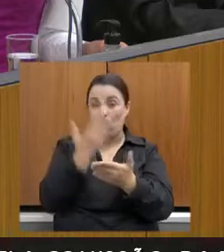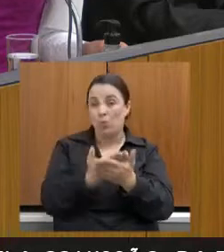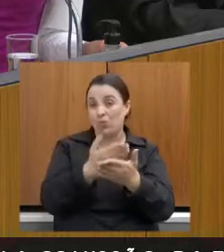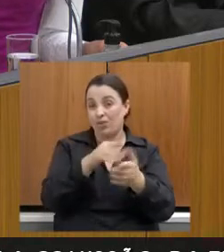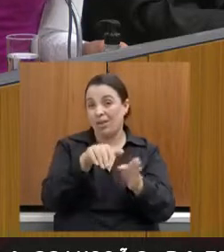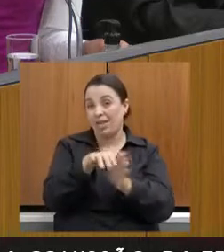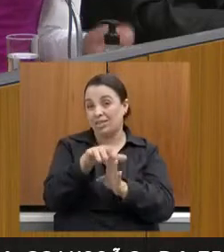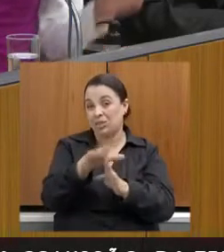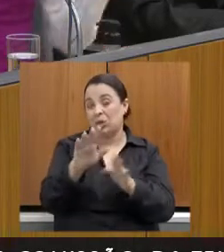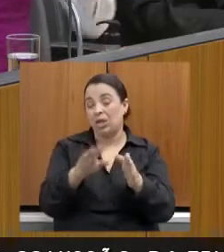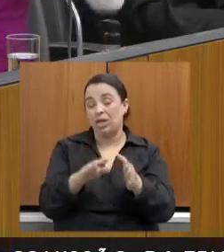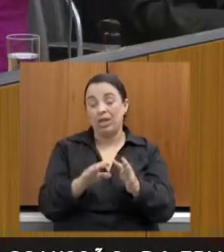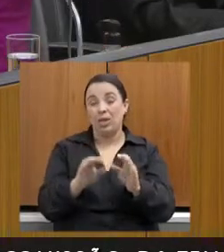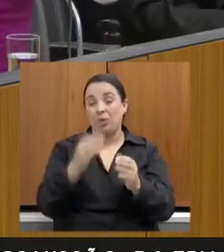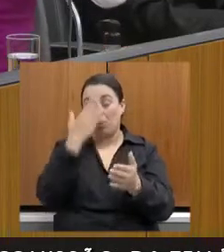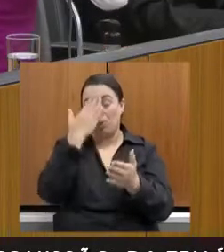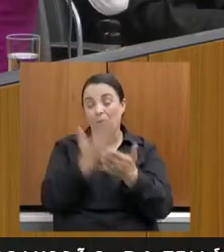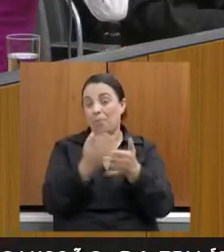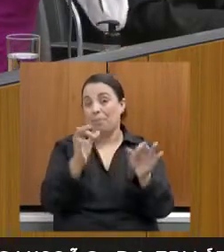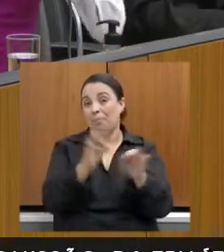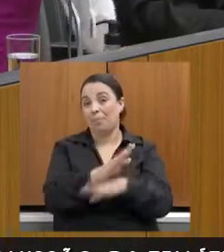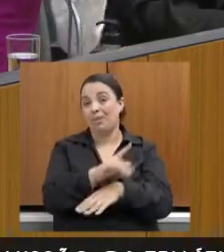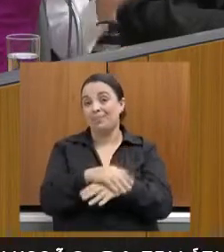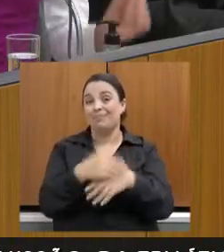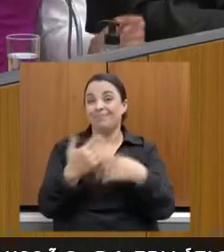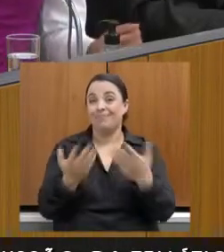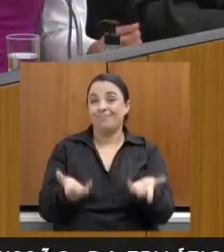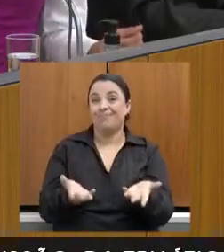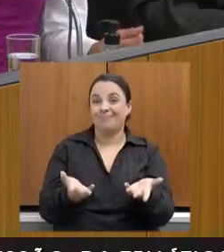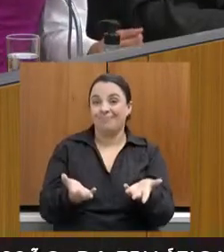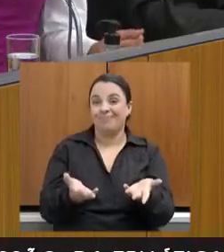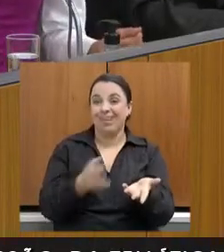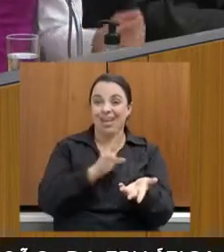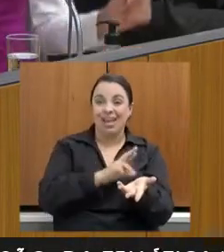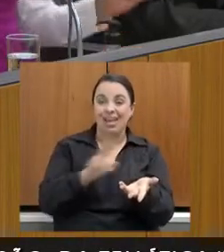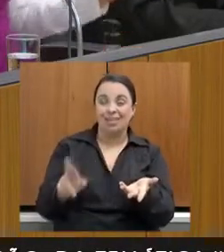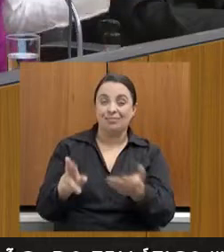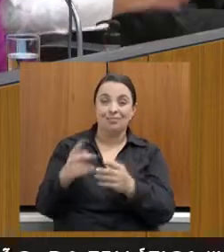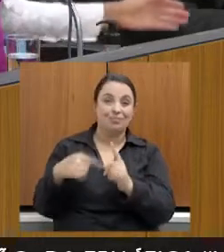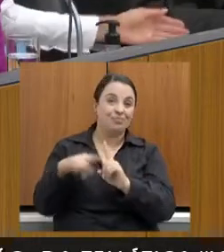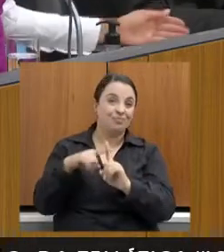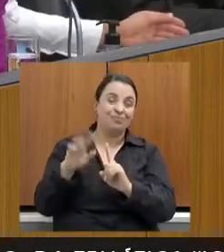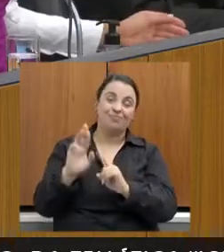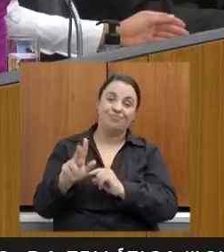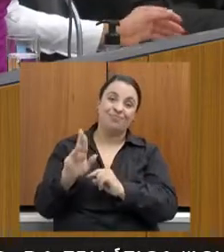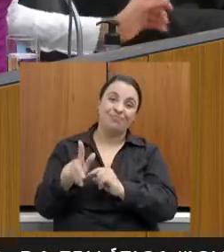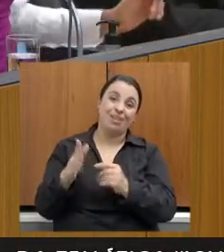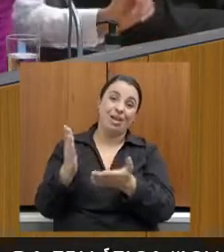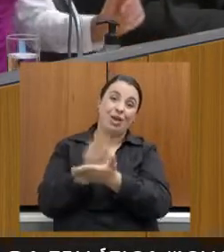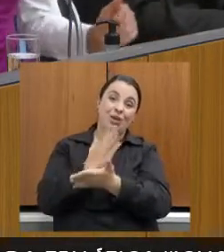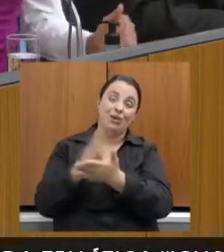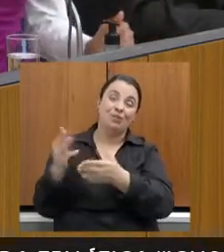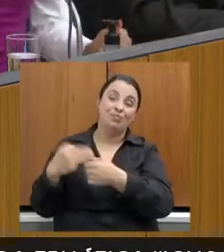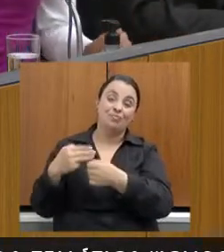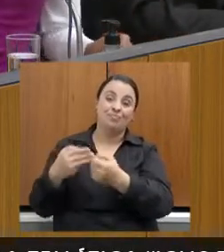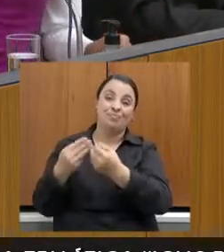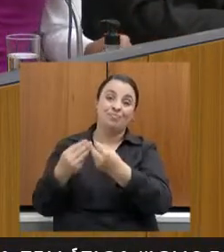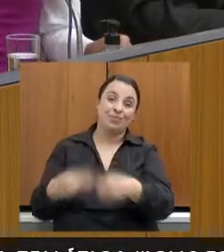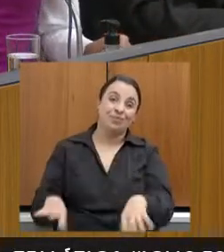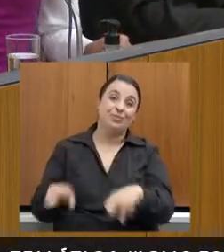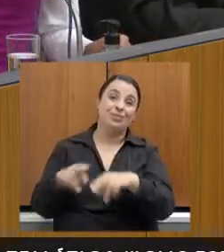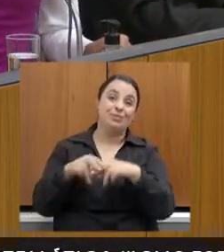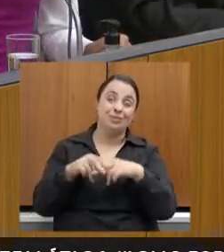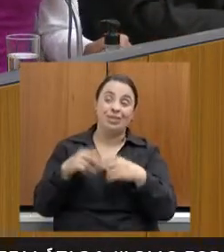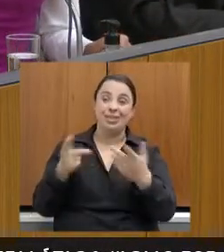não é tão positiva. Então, costumam ficar, tem municípios que saem extremamente prejudicados, por algum